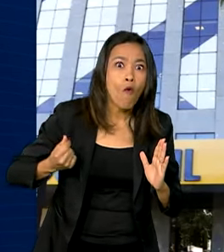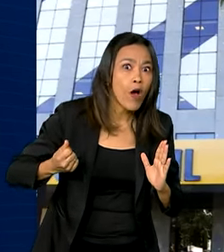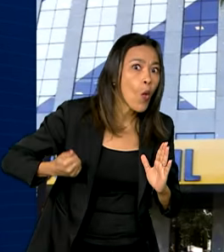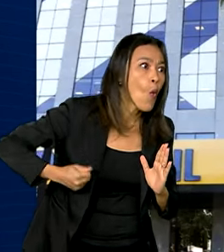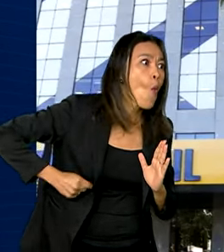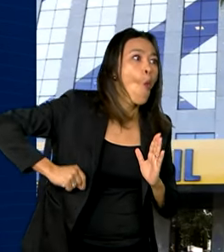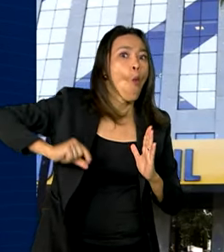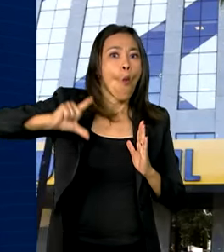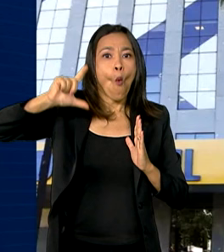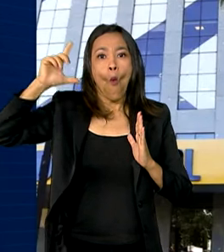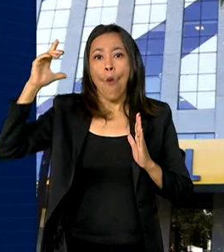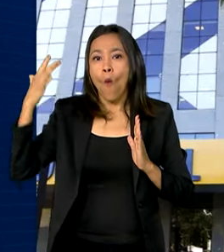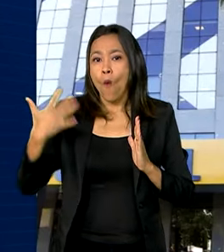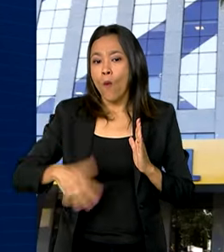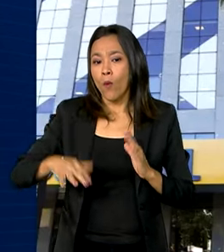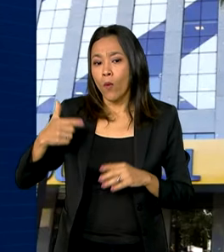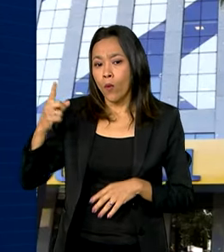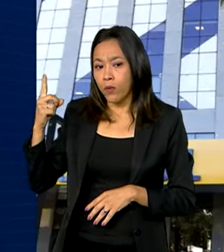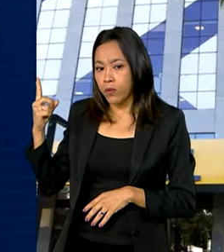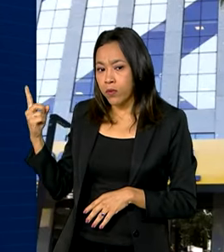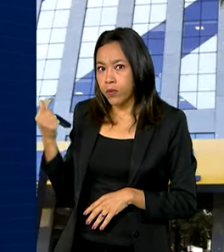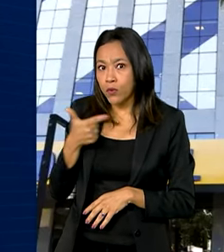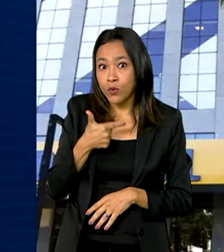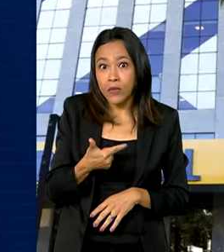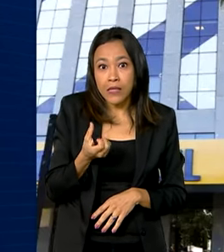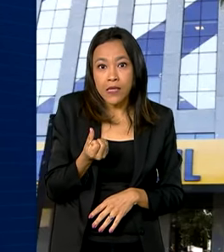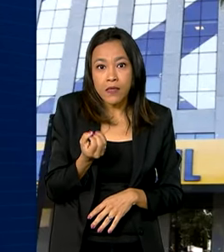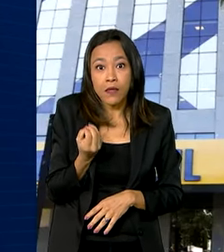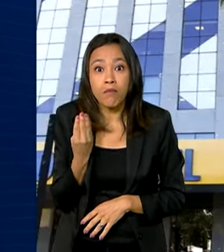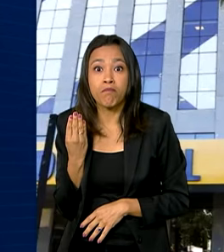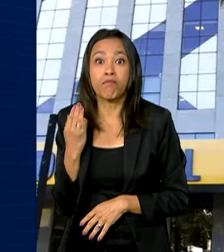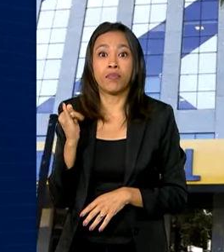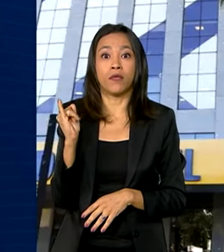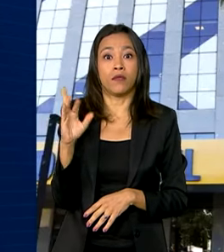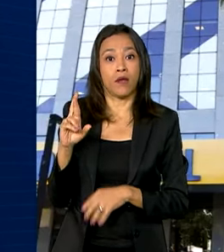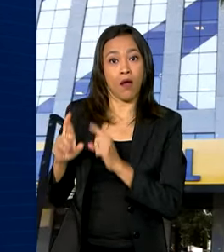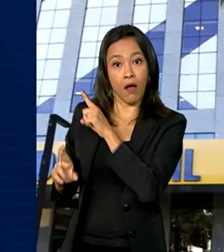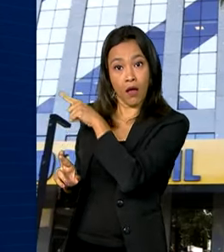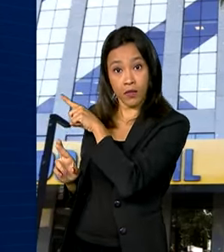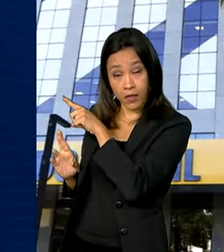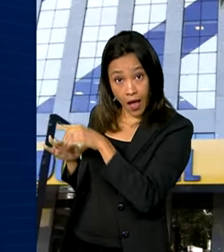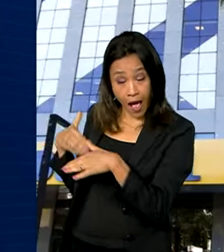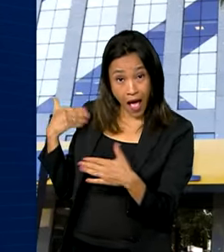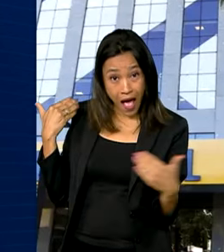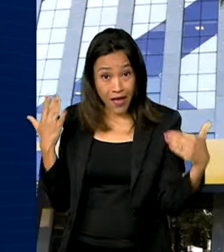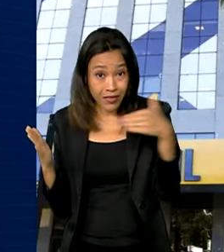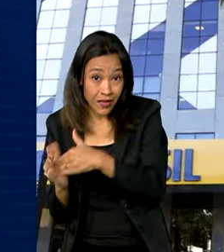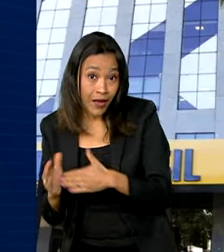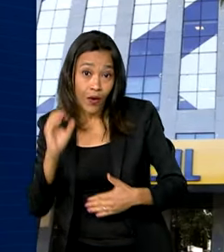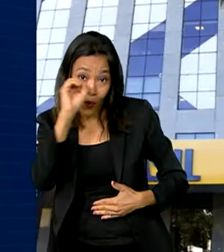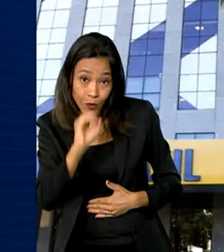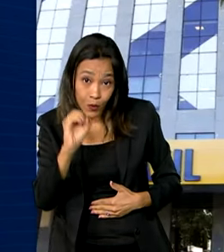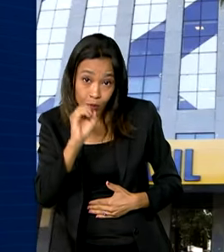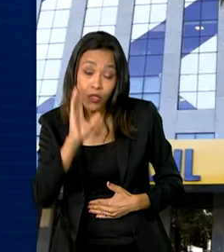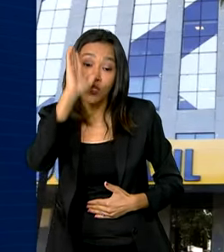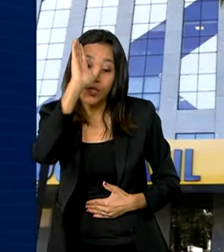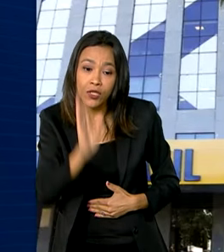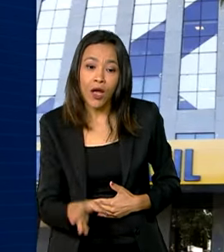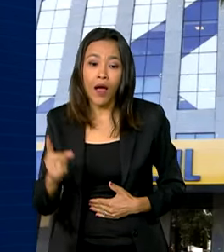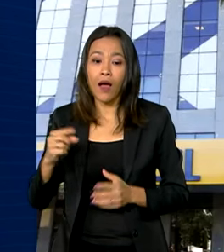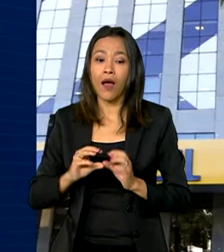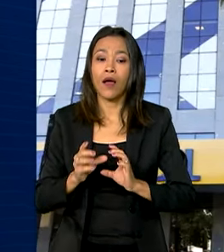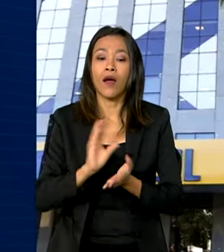história, R$ 260 bilhões. Até outubro, foram liberados R